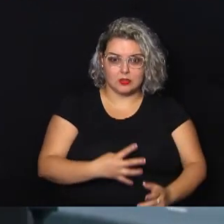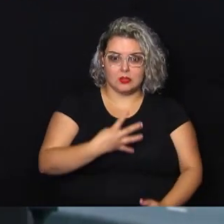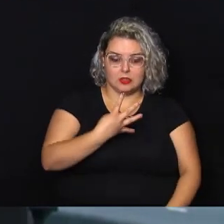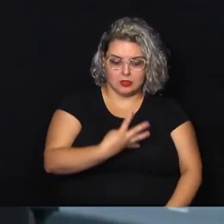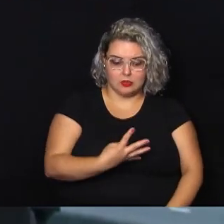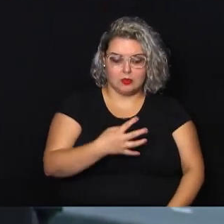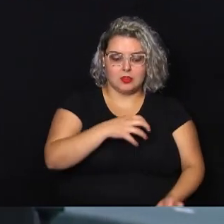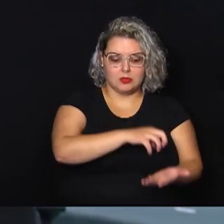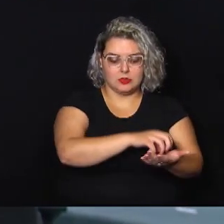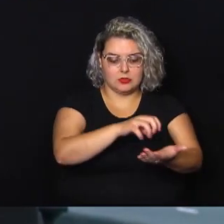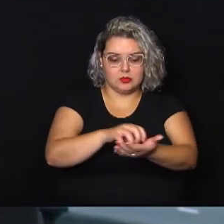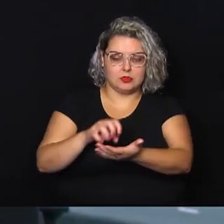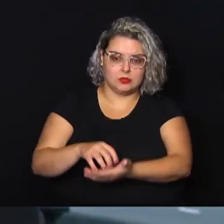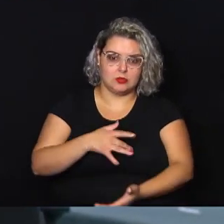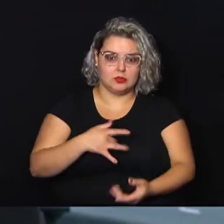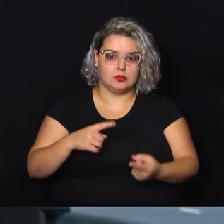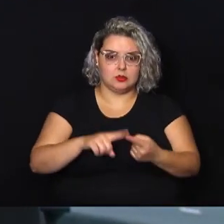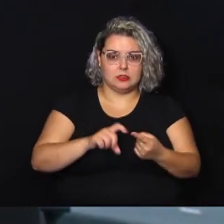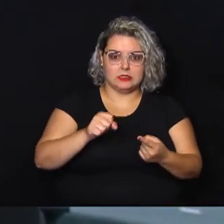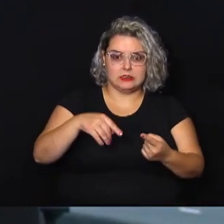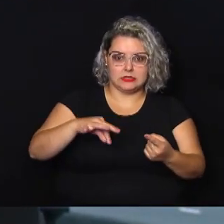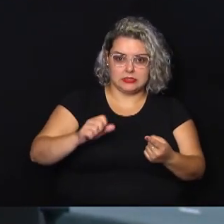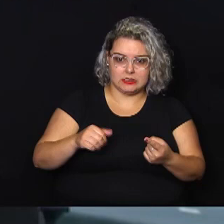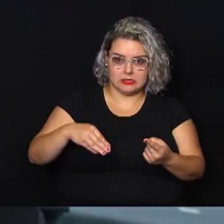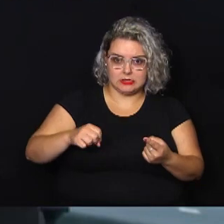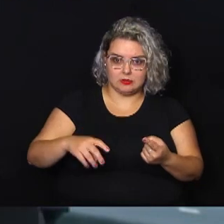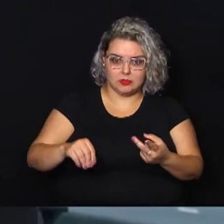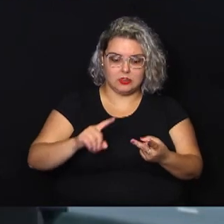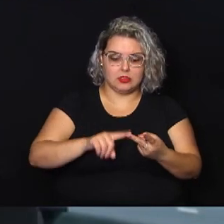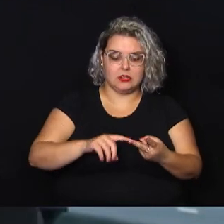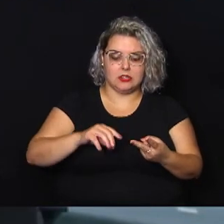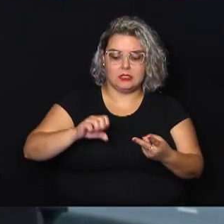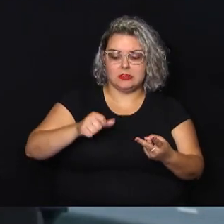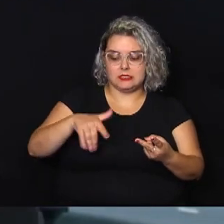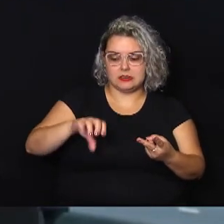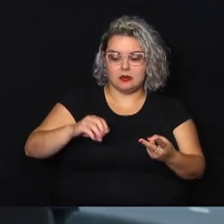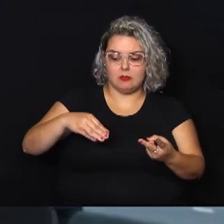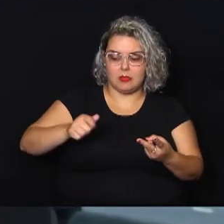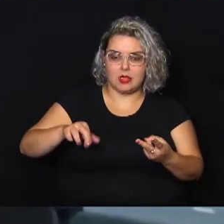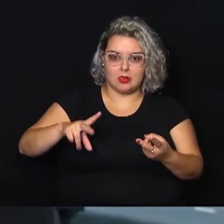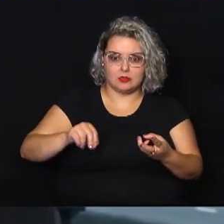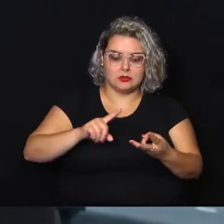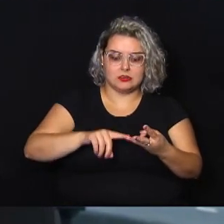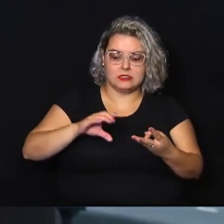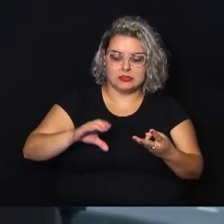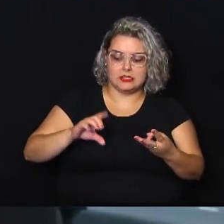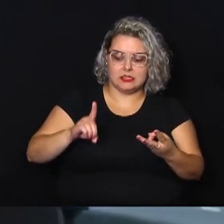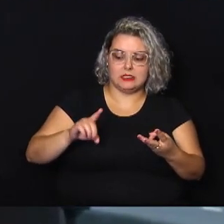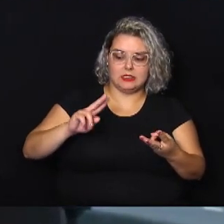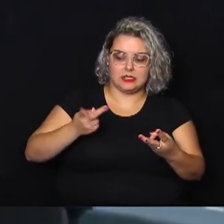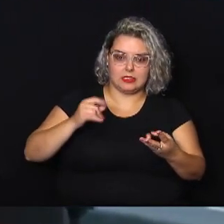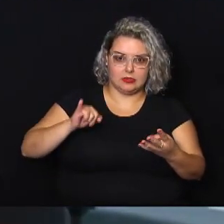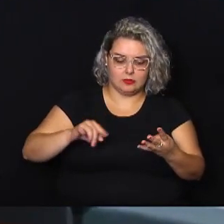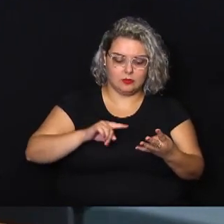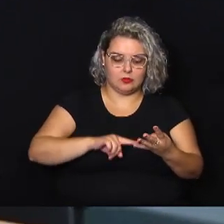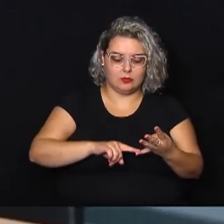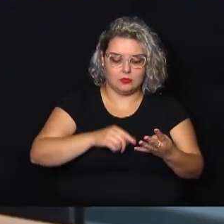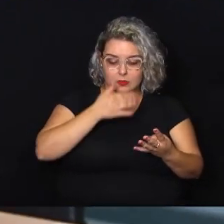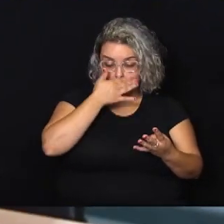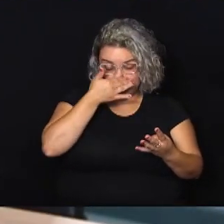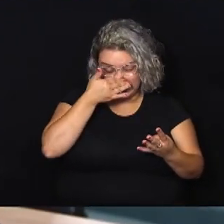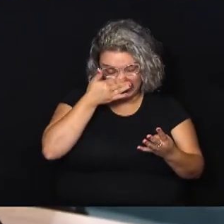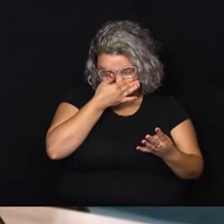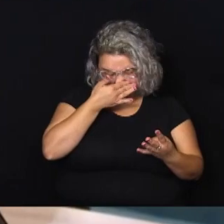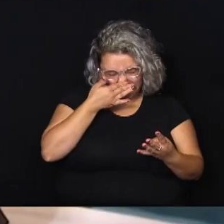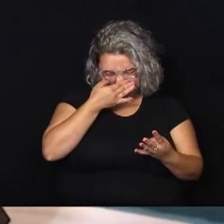saúde. Santa Mônica, São Marcos, CDHU, São Martins e São Martins. Então, R$.363